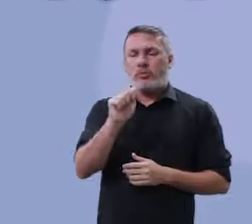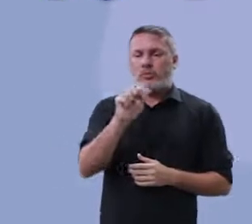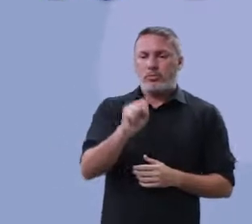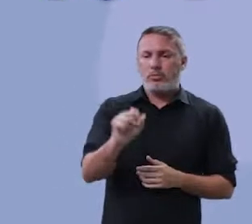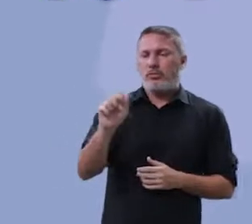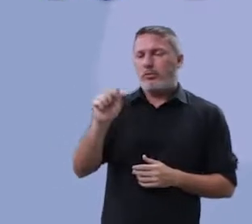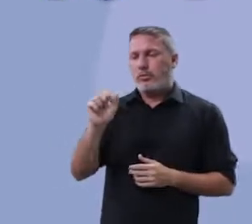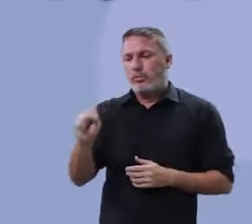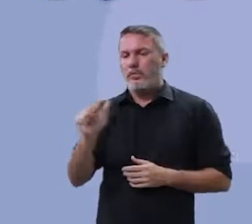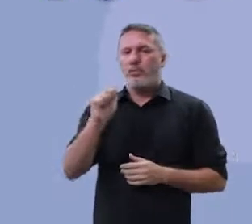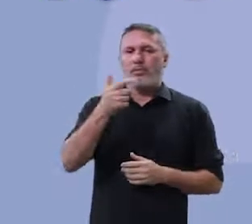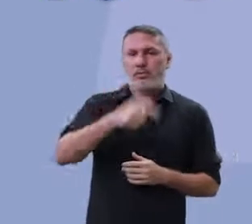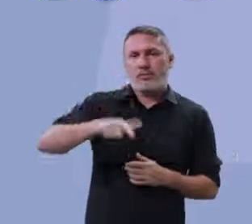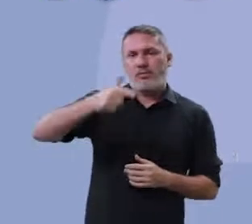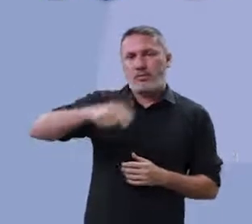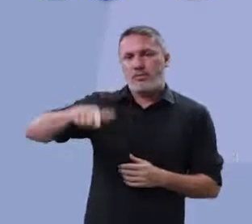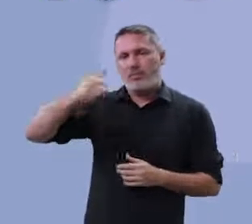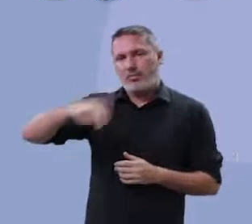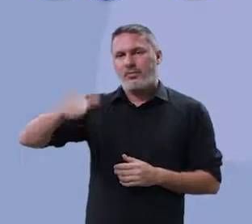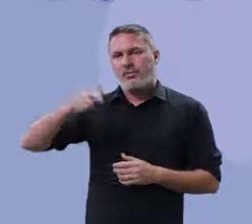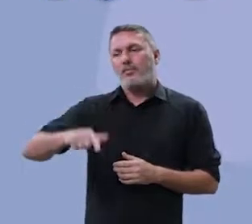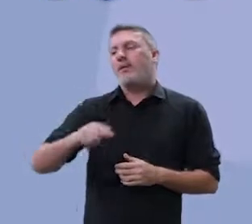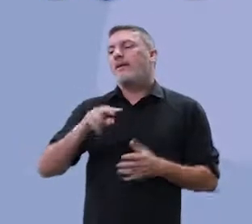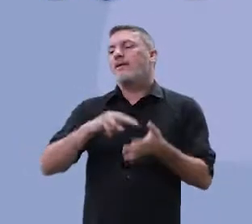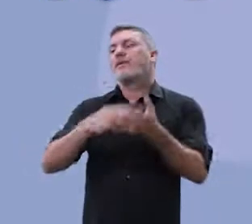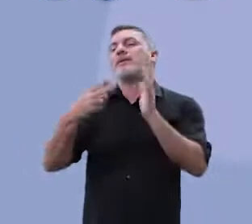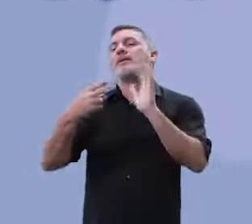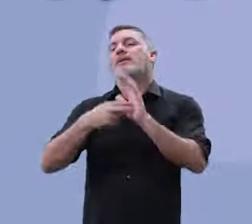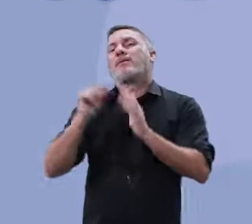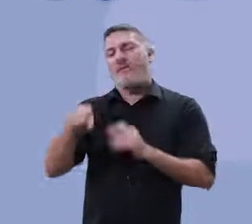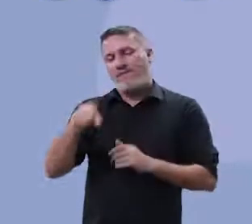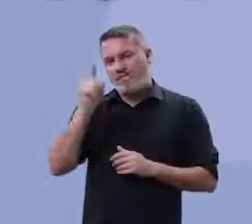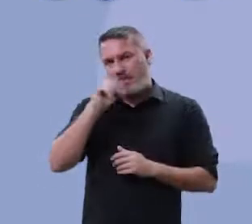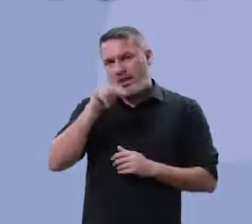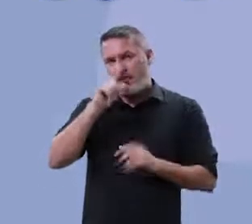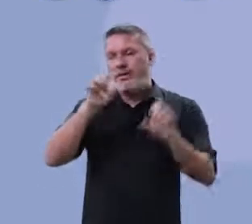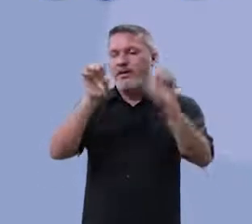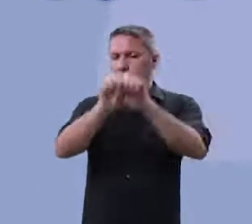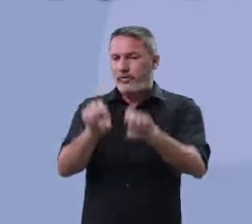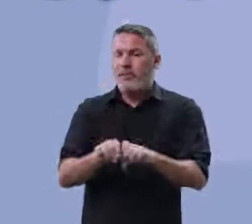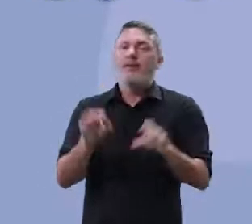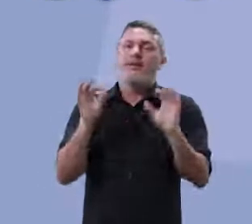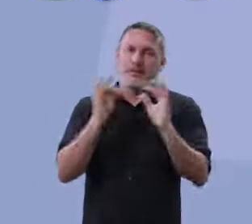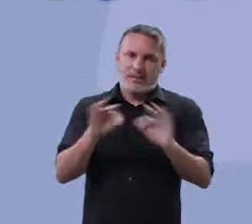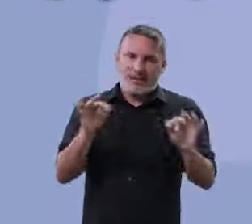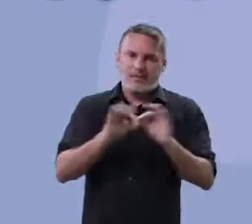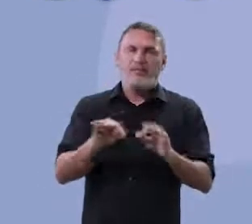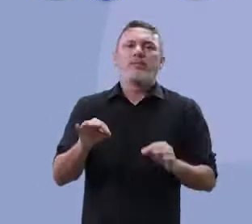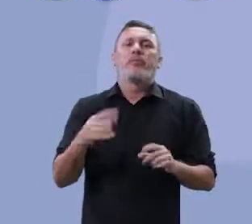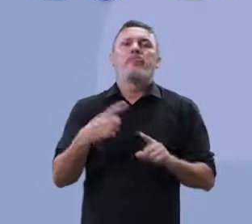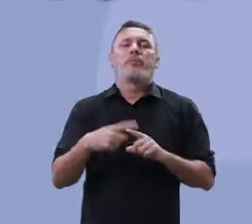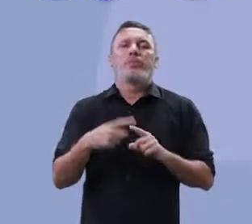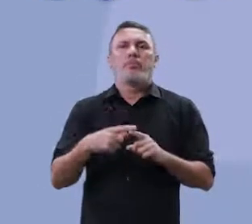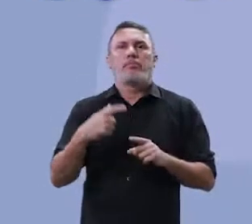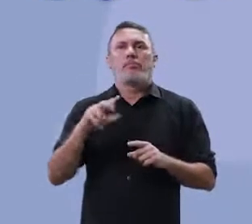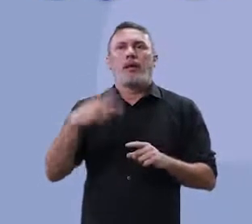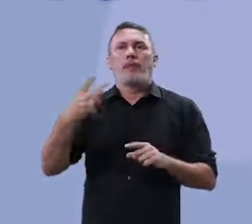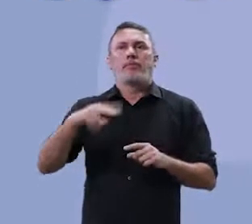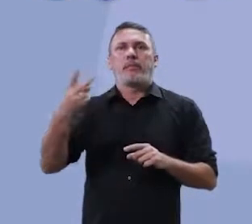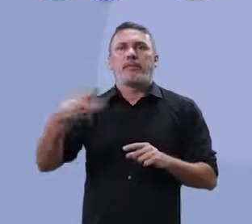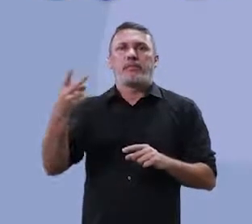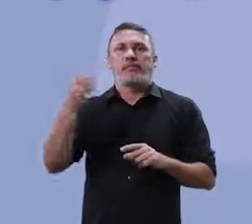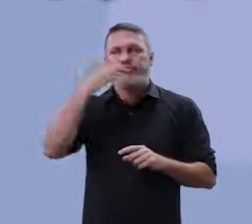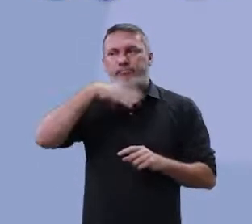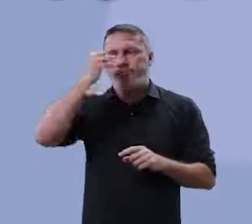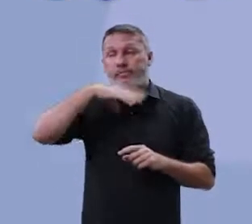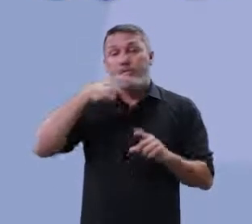as em pelas, as, redes, caracteriza uma falha de estrutura sintática. Por excesso.